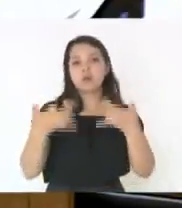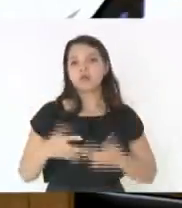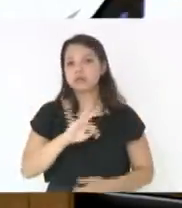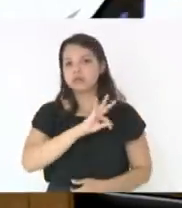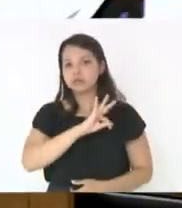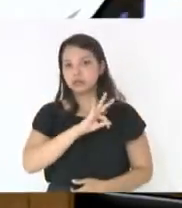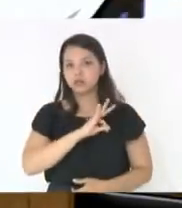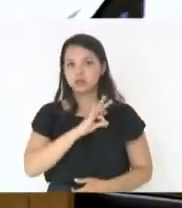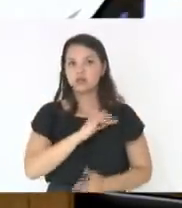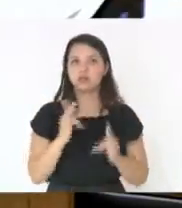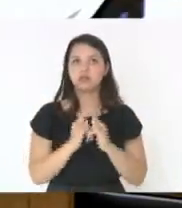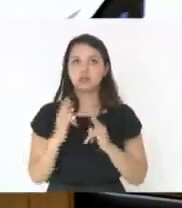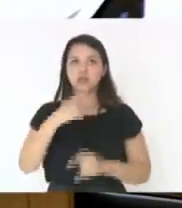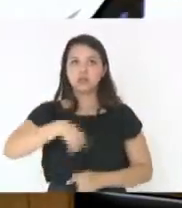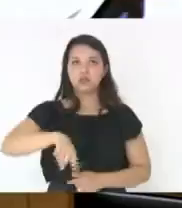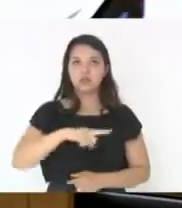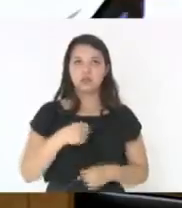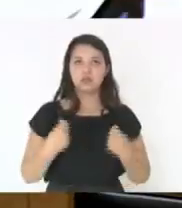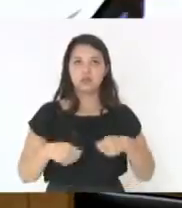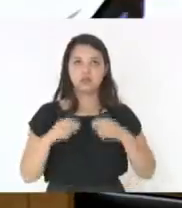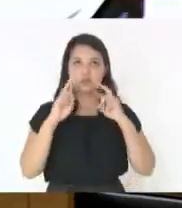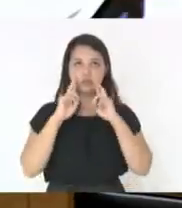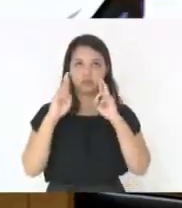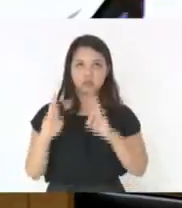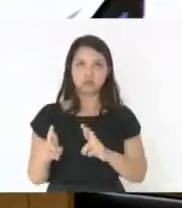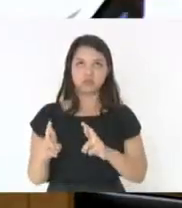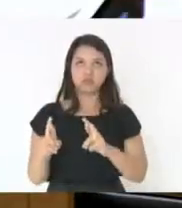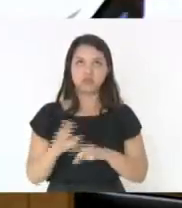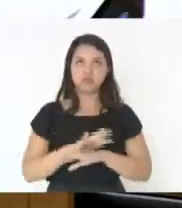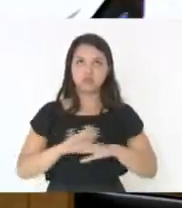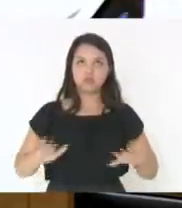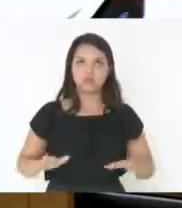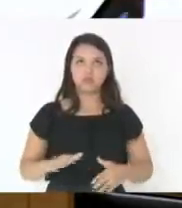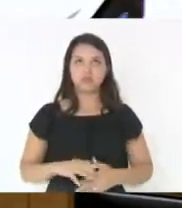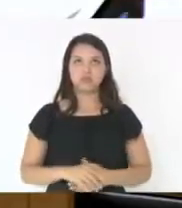que a gente precisa respeitar. Só isso. senhor presidente.